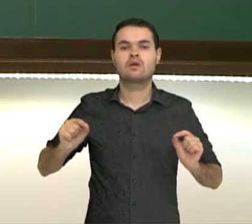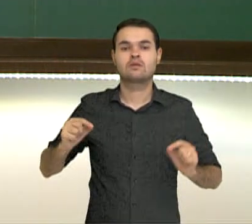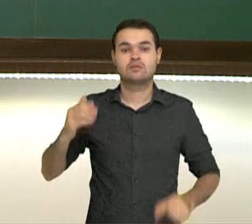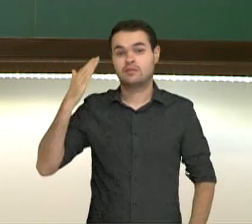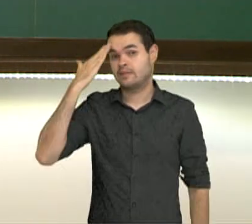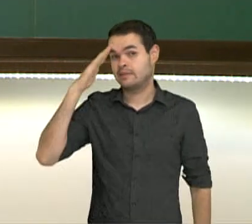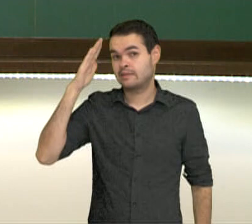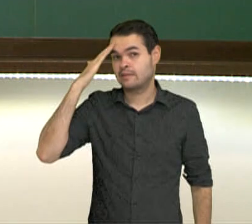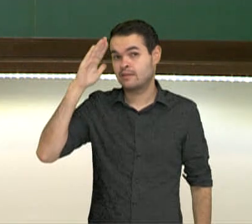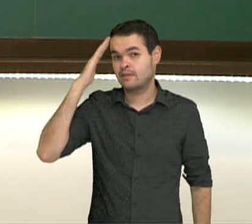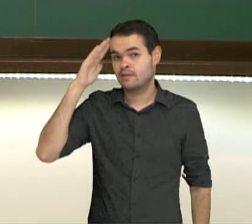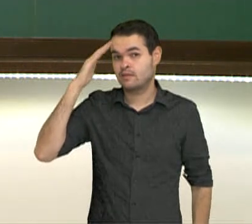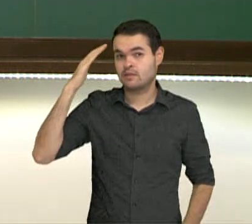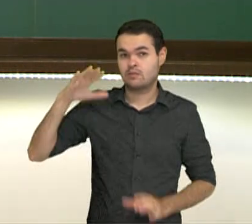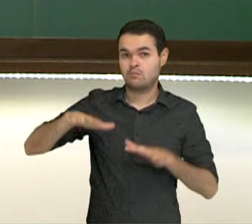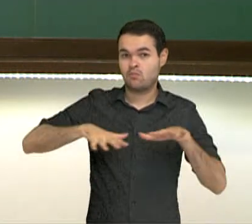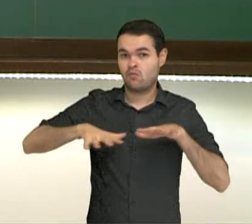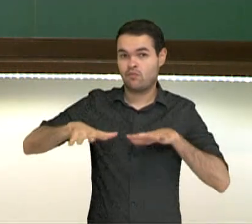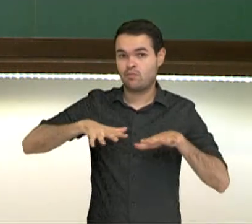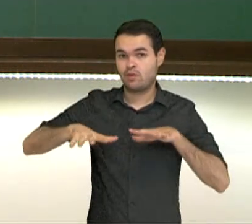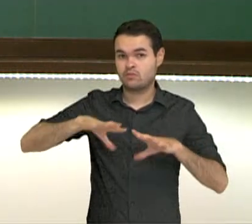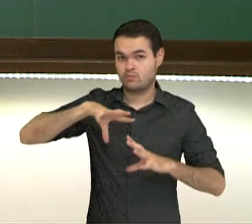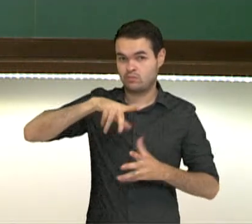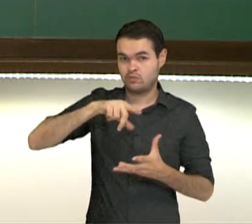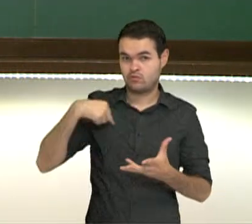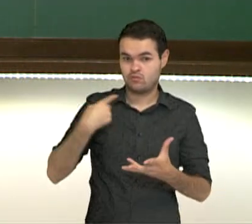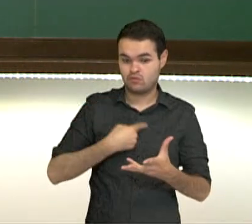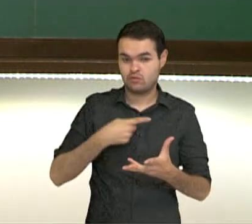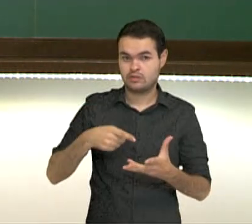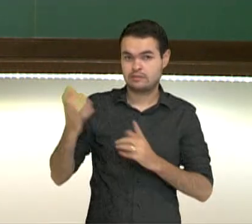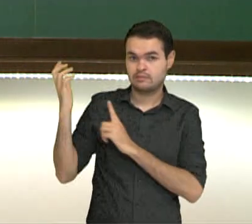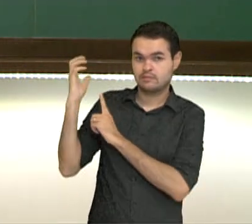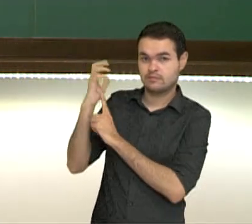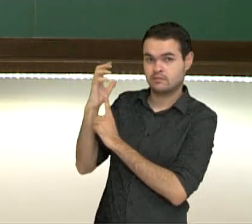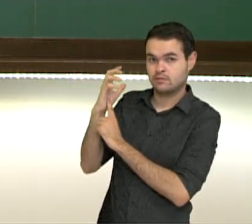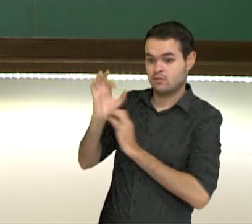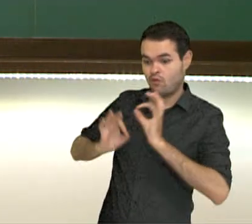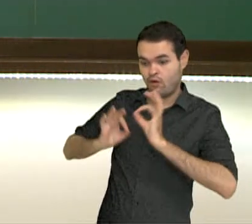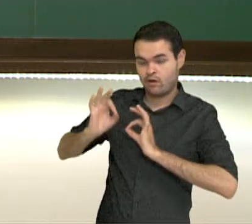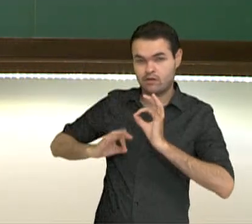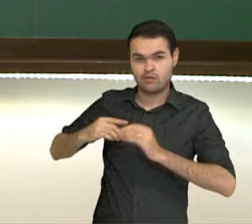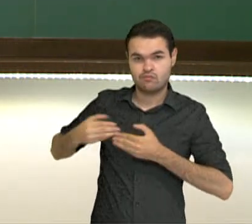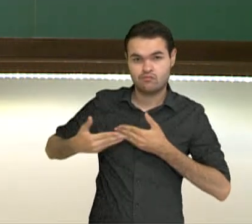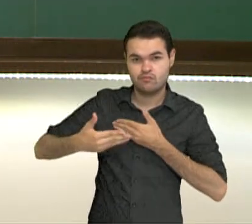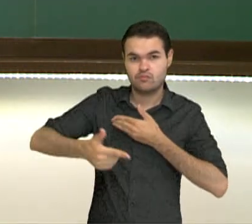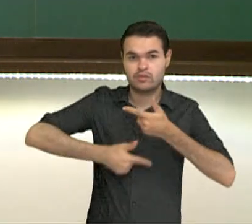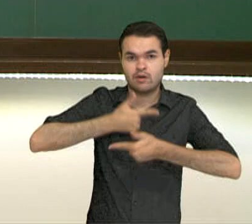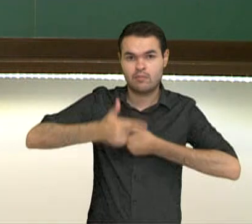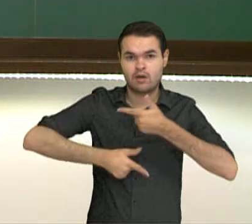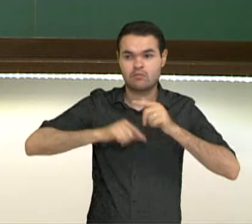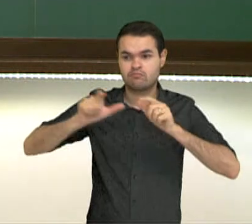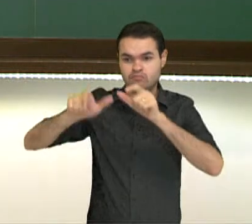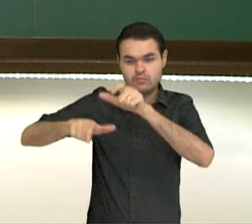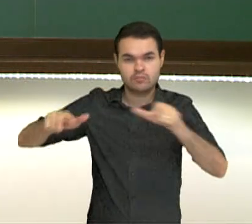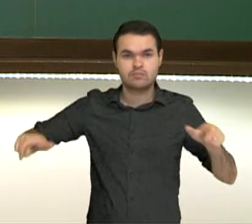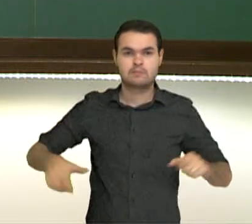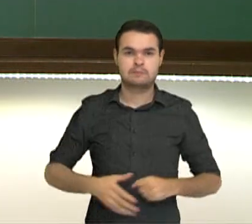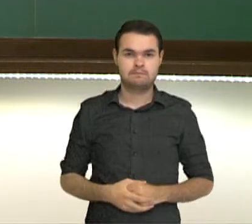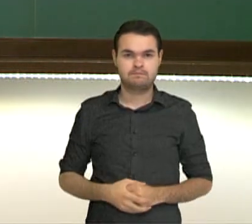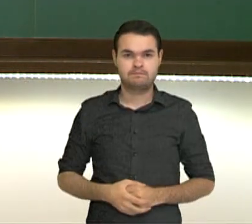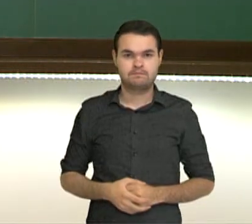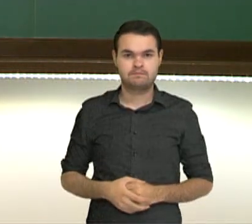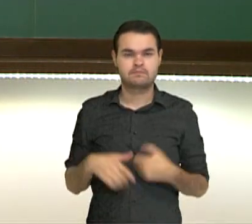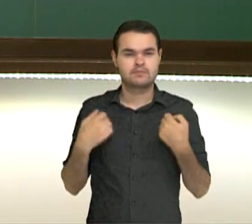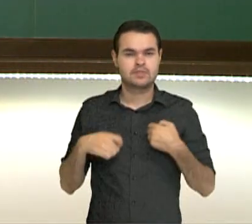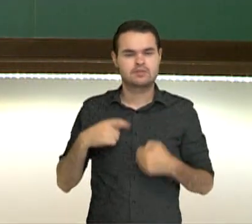movimentação do nosso planeta gera consequências inclusive para a organização das atividades do ser humano. Nesse sentido